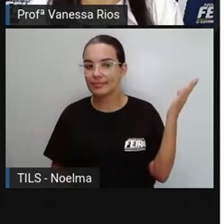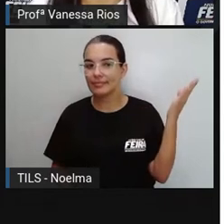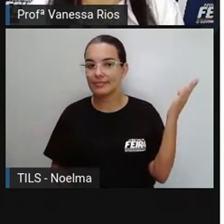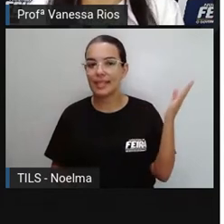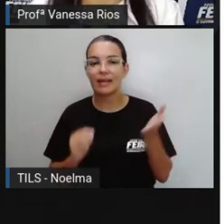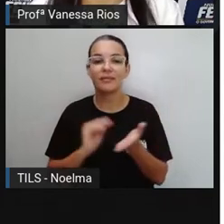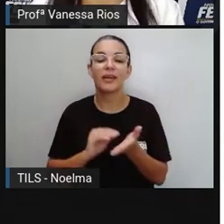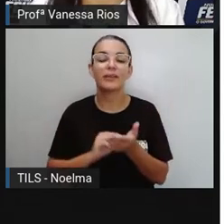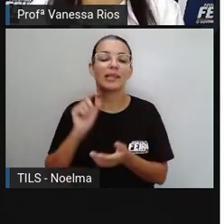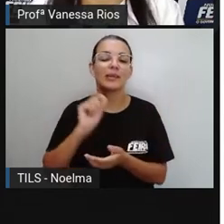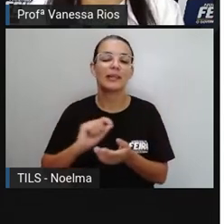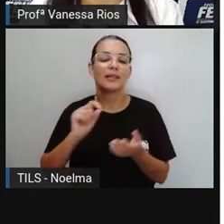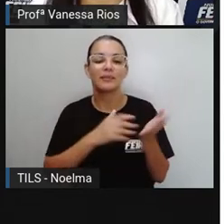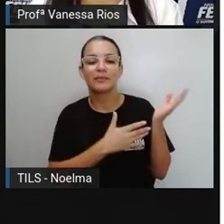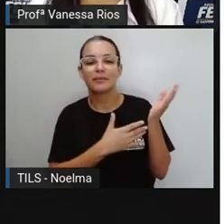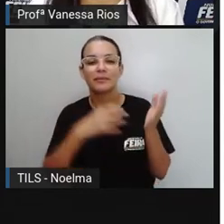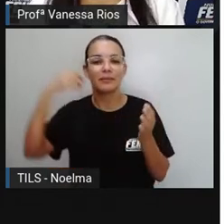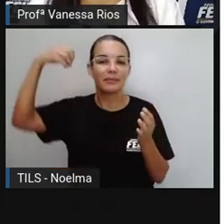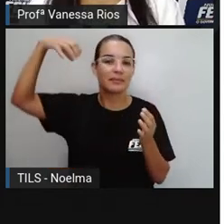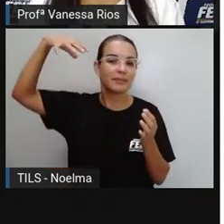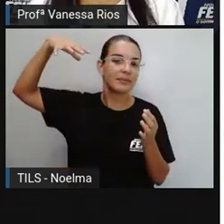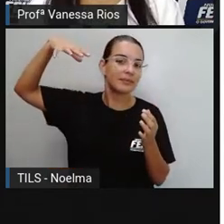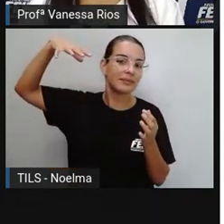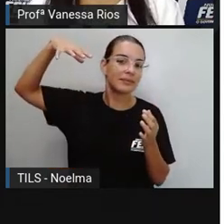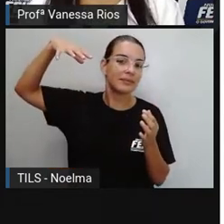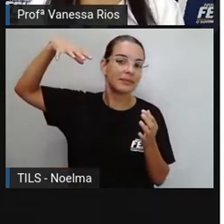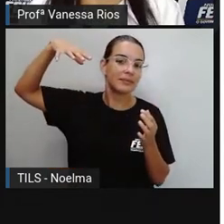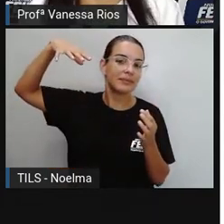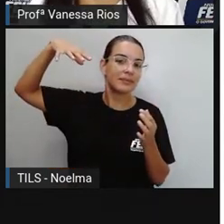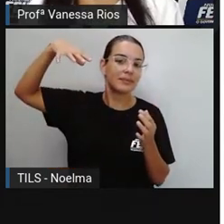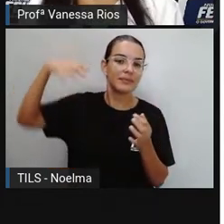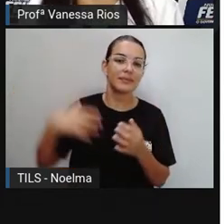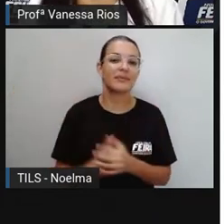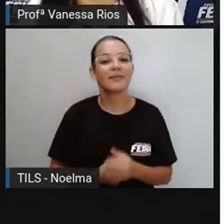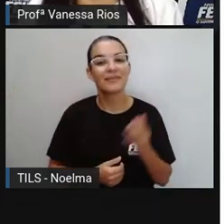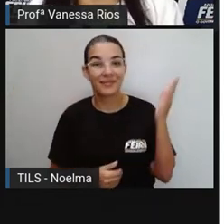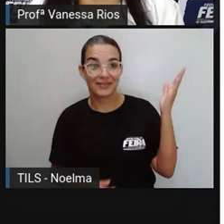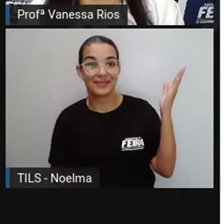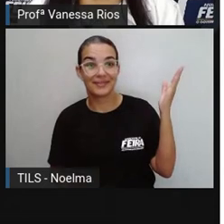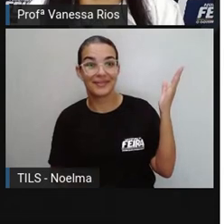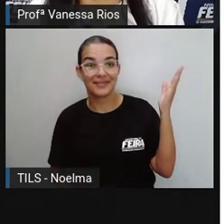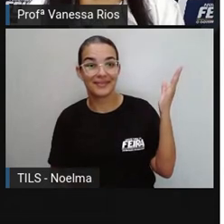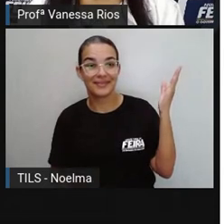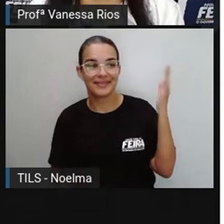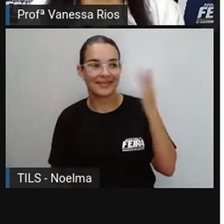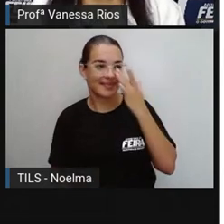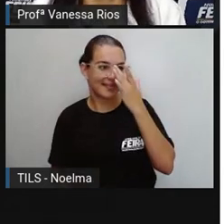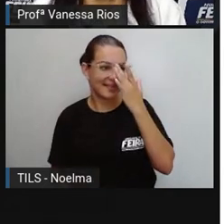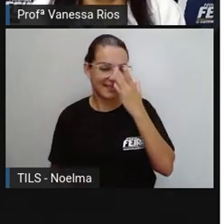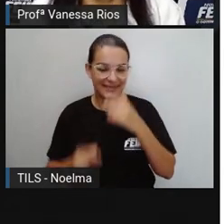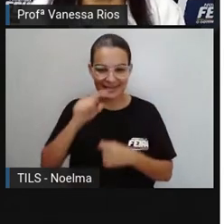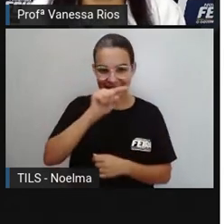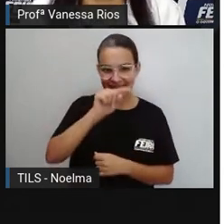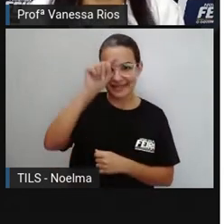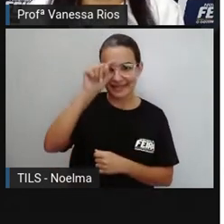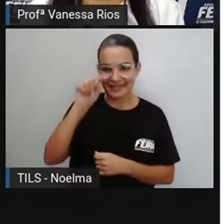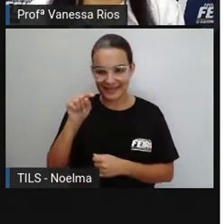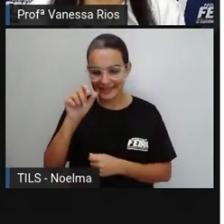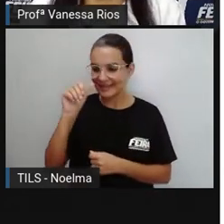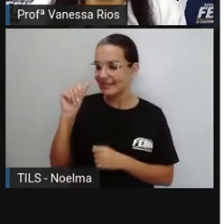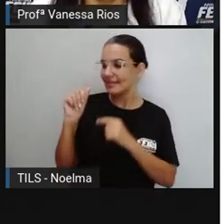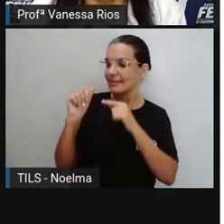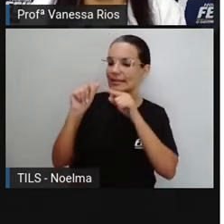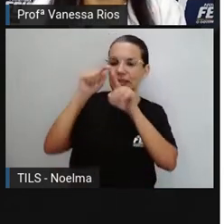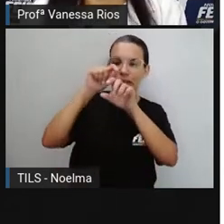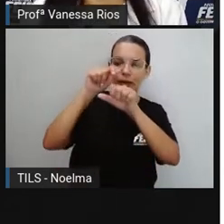lâmpada, não é? Tá faltando o acento, que nesse caso aí é o acento circunflexo por conta